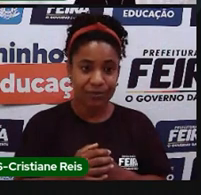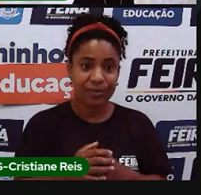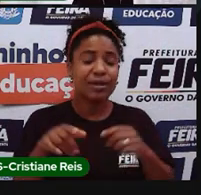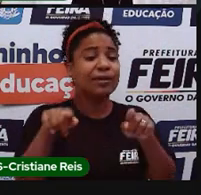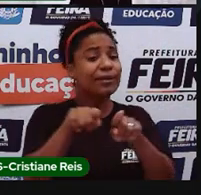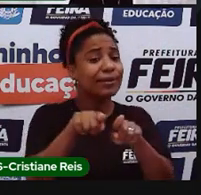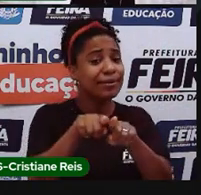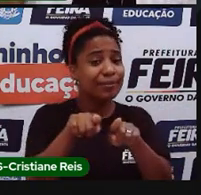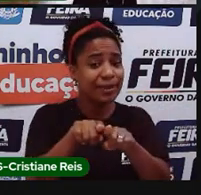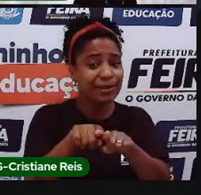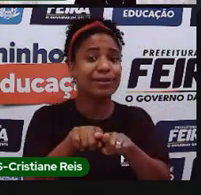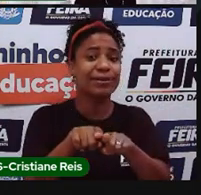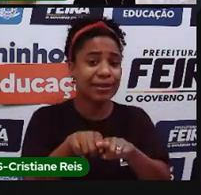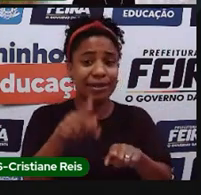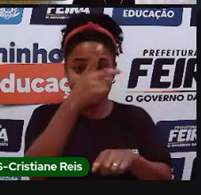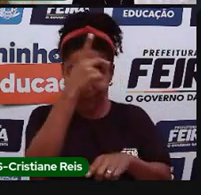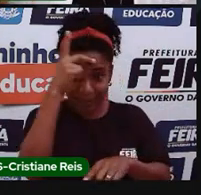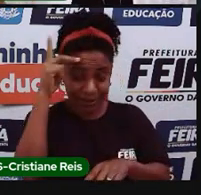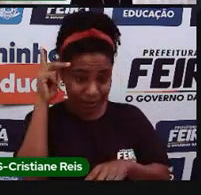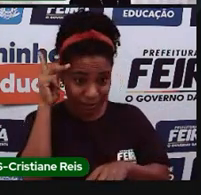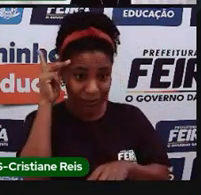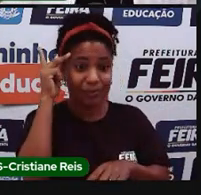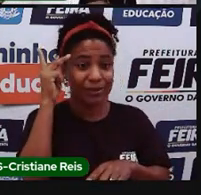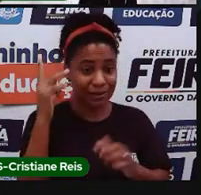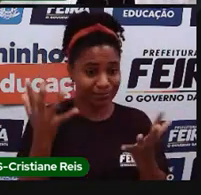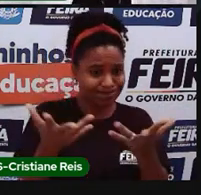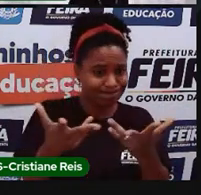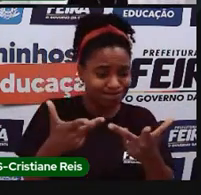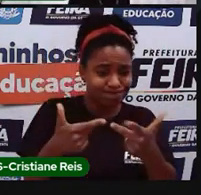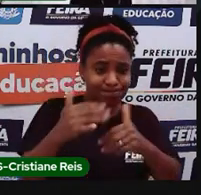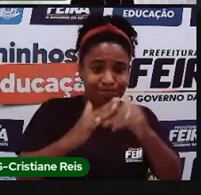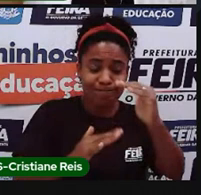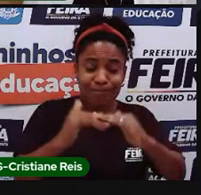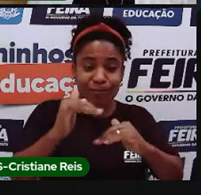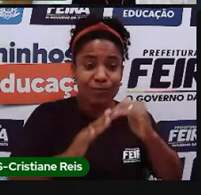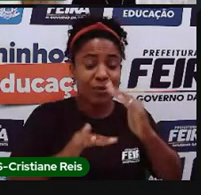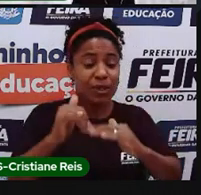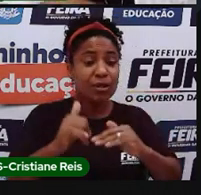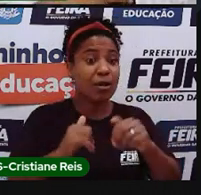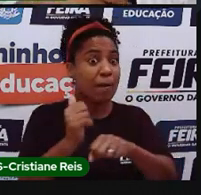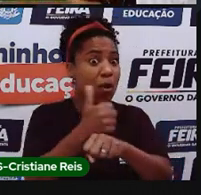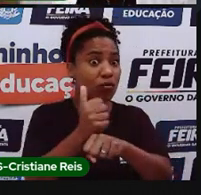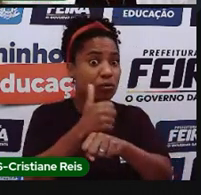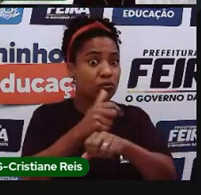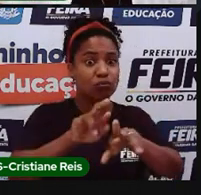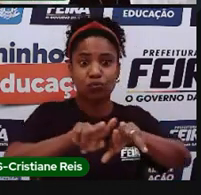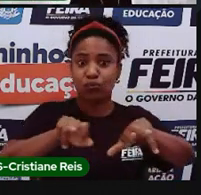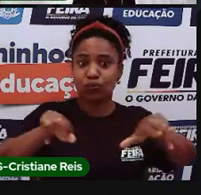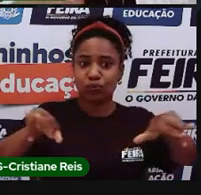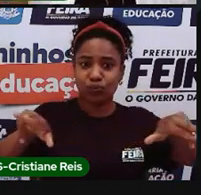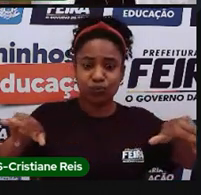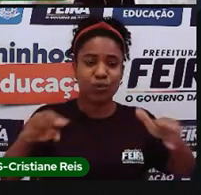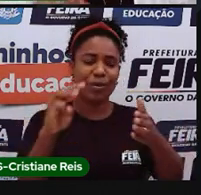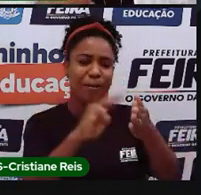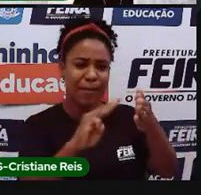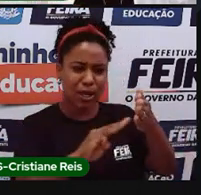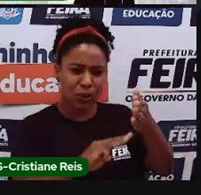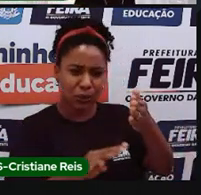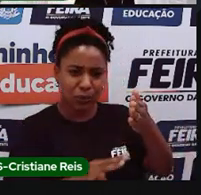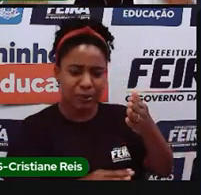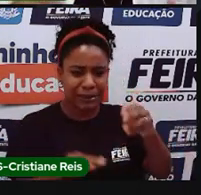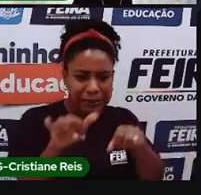E, por fim, pessoas capacitadas, diversos profissionais, para fazer a leitura e a